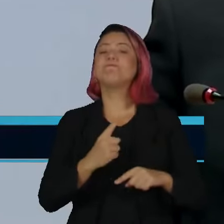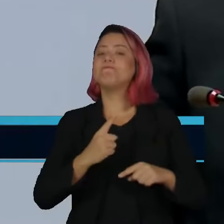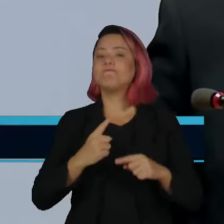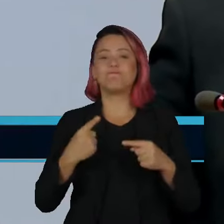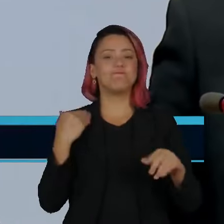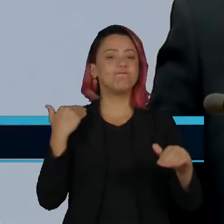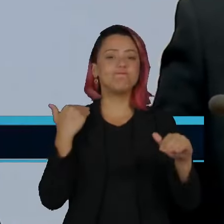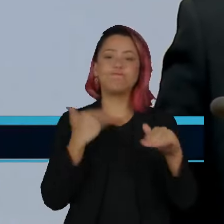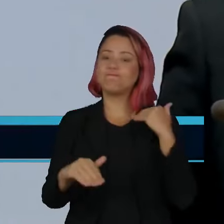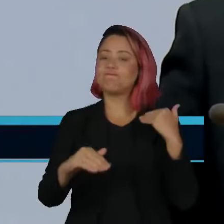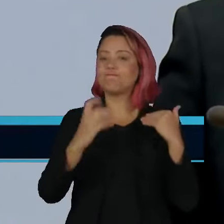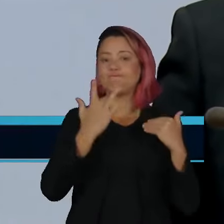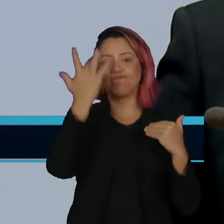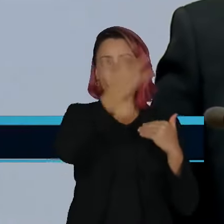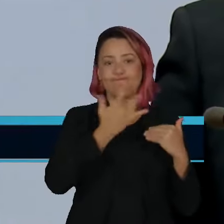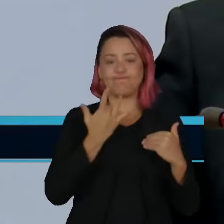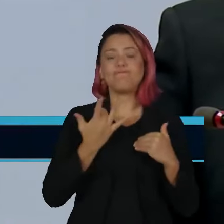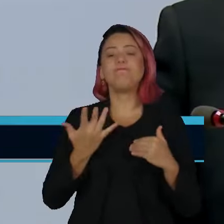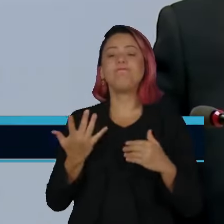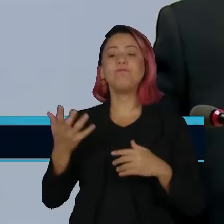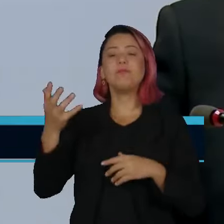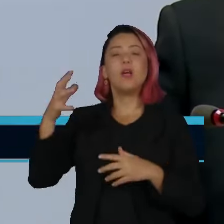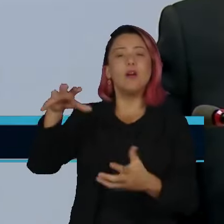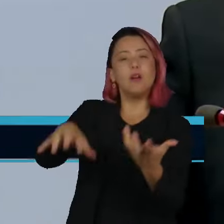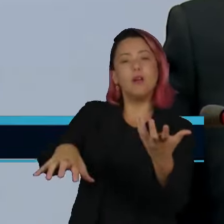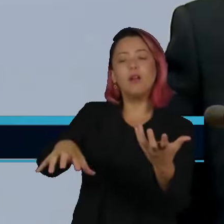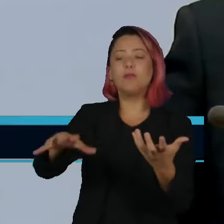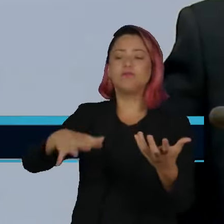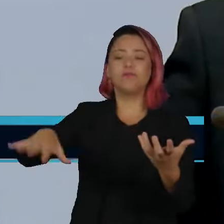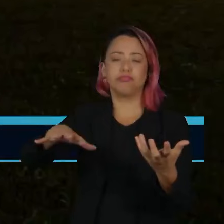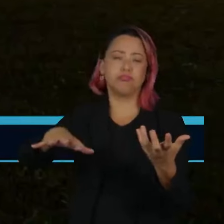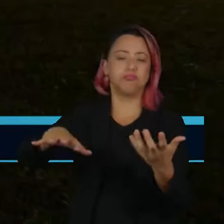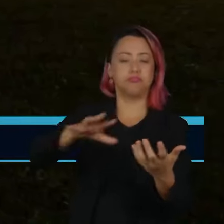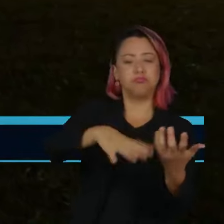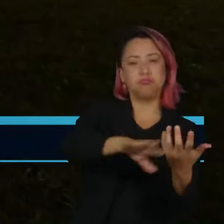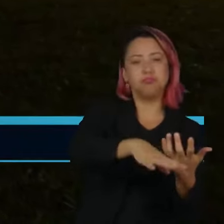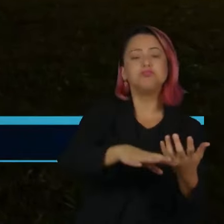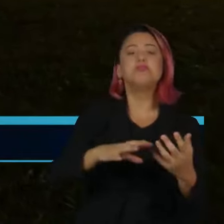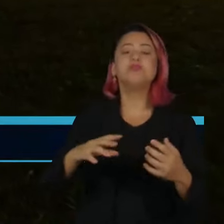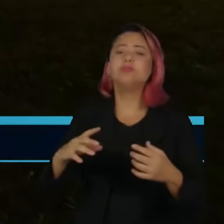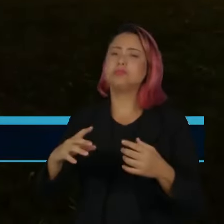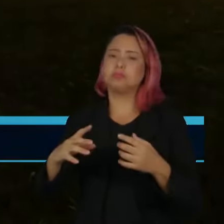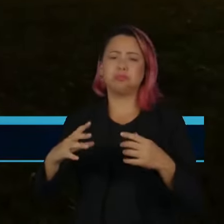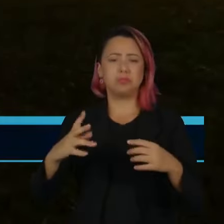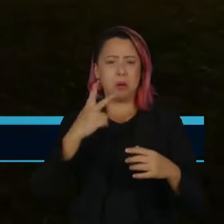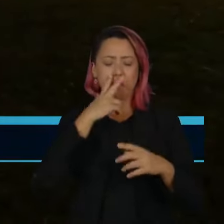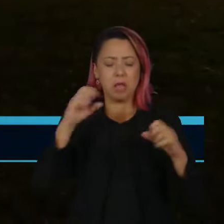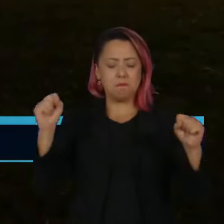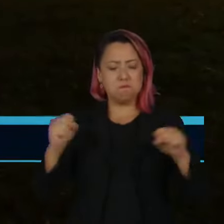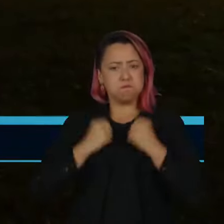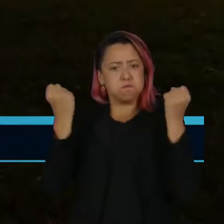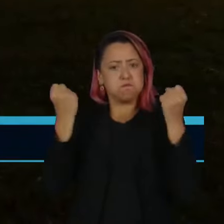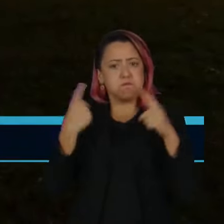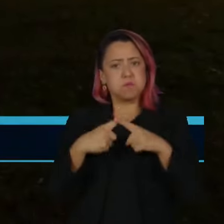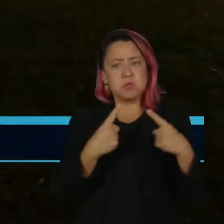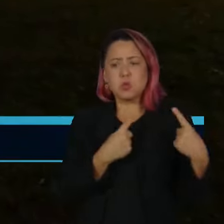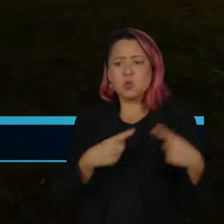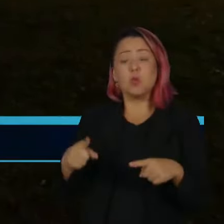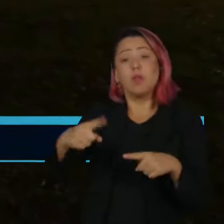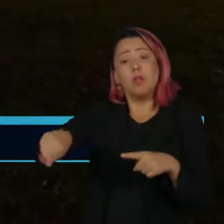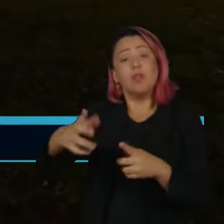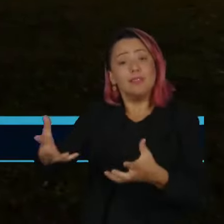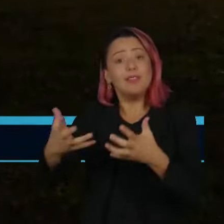Haddad. Parlamentares interpretaram a iniciativa como uma afronta à decisão do Congresso de manter a